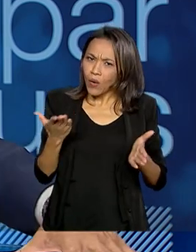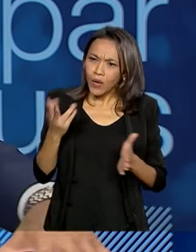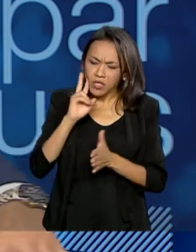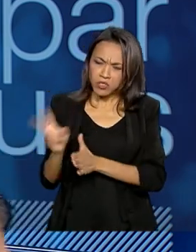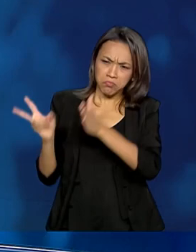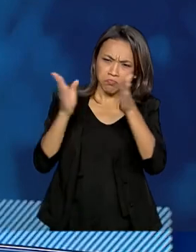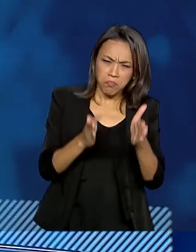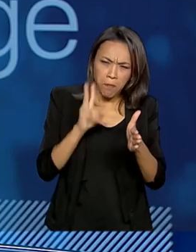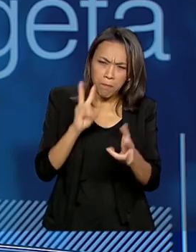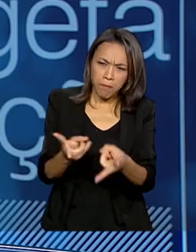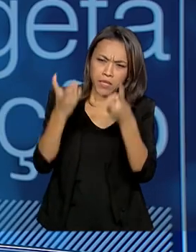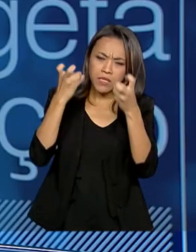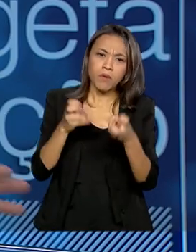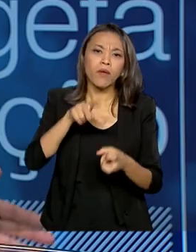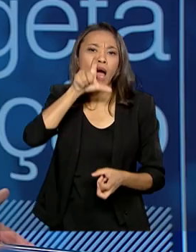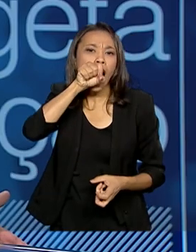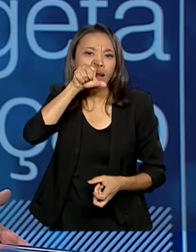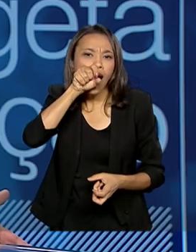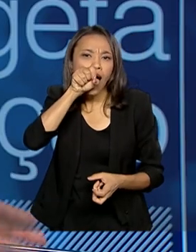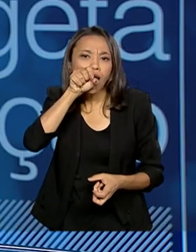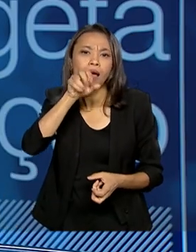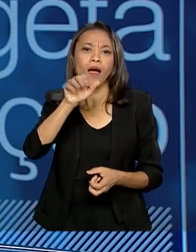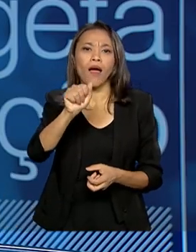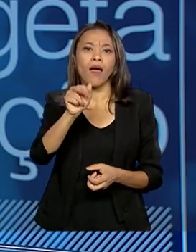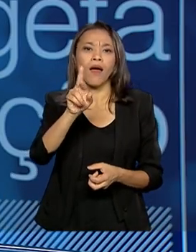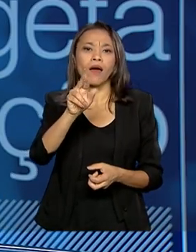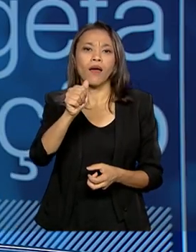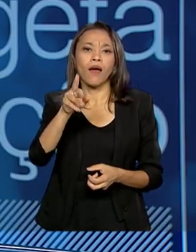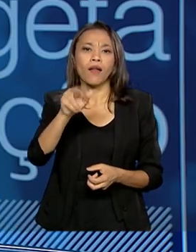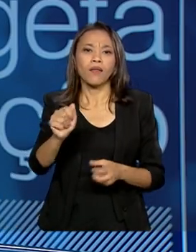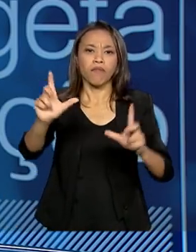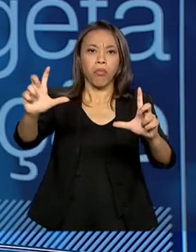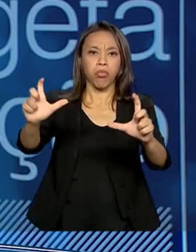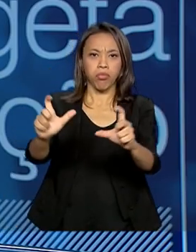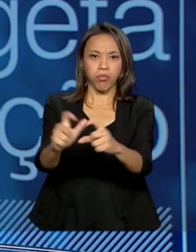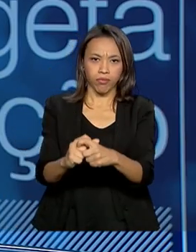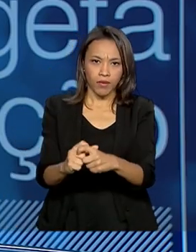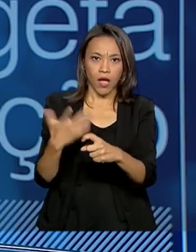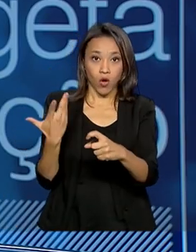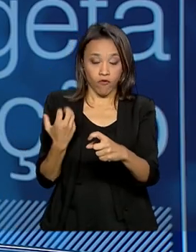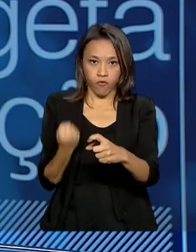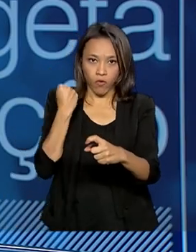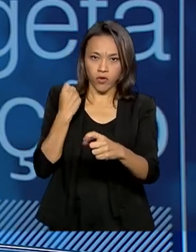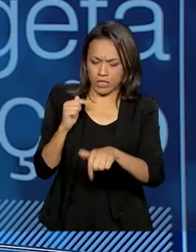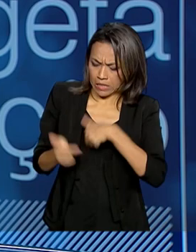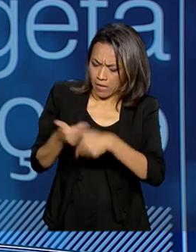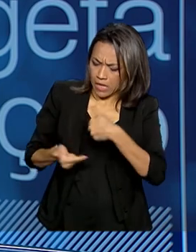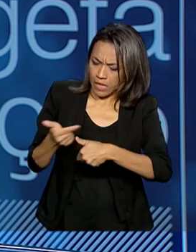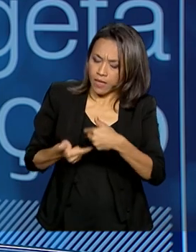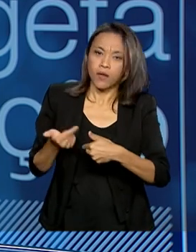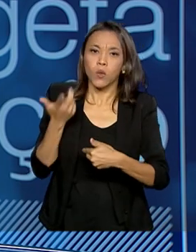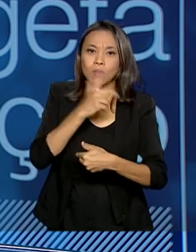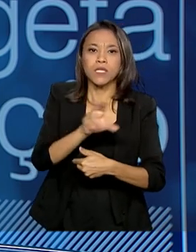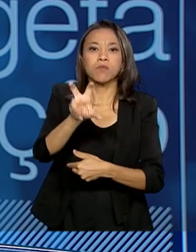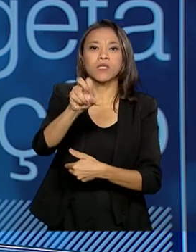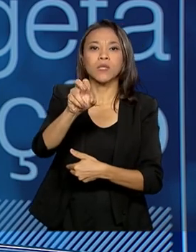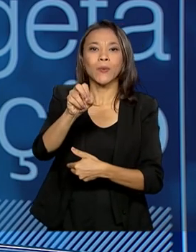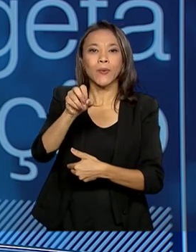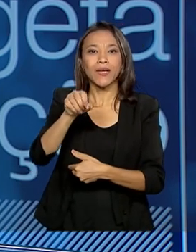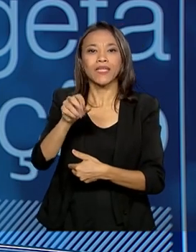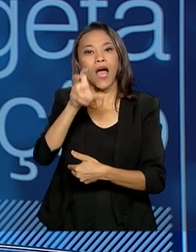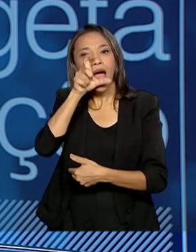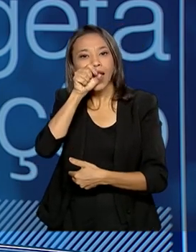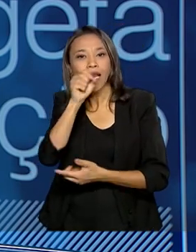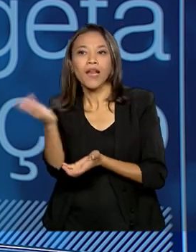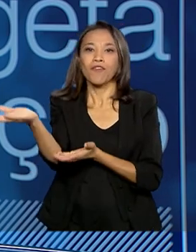houve um trabalho que foi feito anteriormente e agora conseguimos, com 50 espécimes, chegar ao